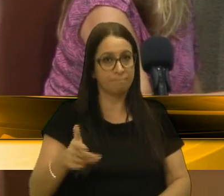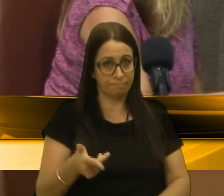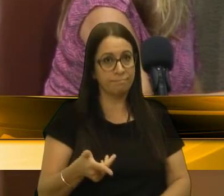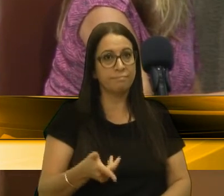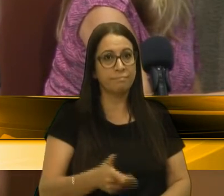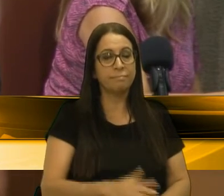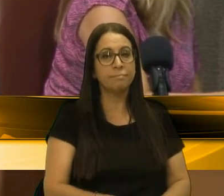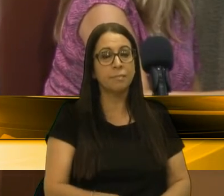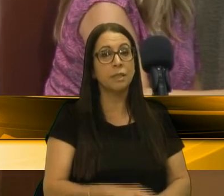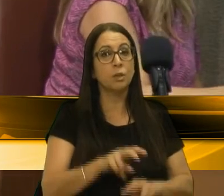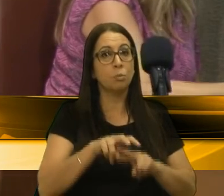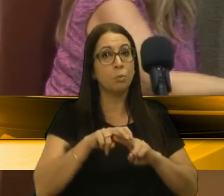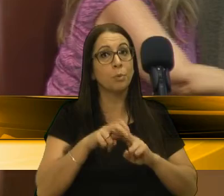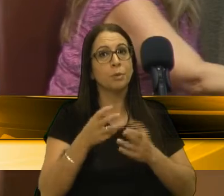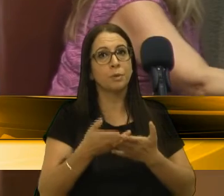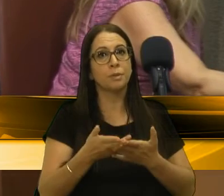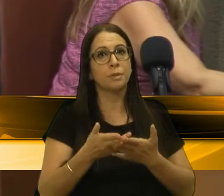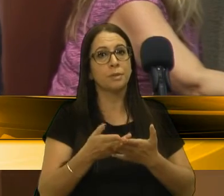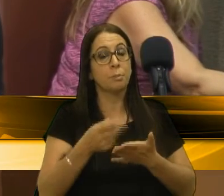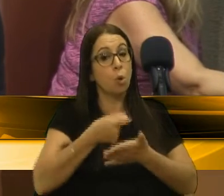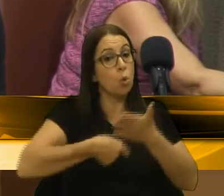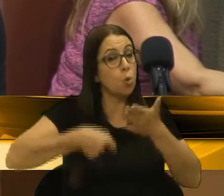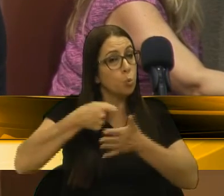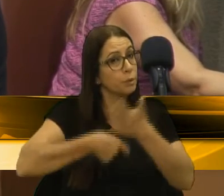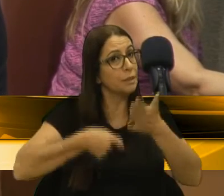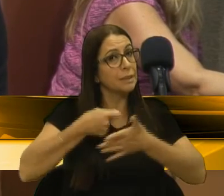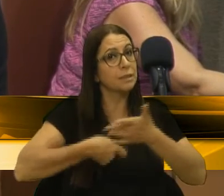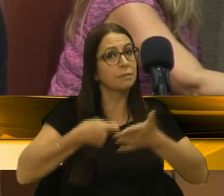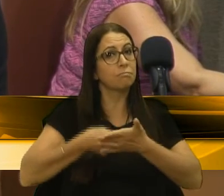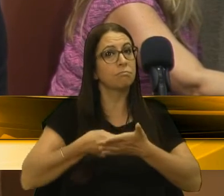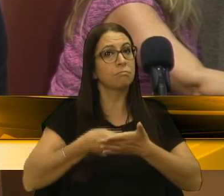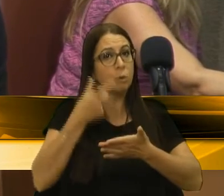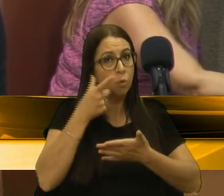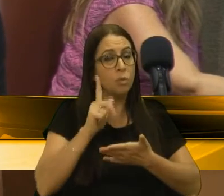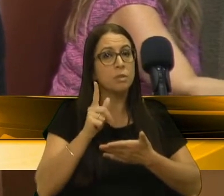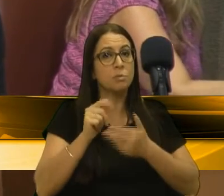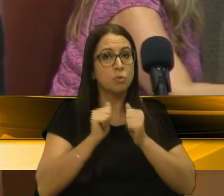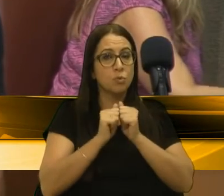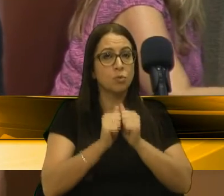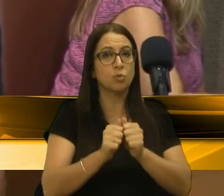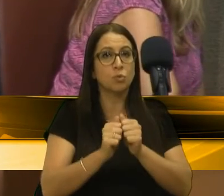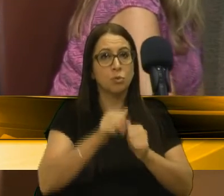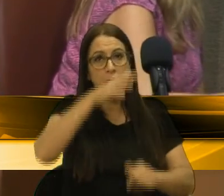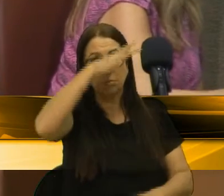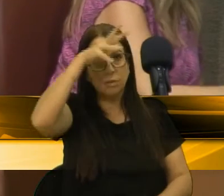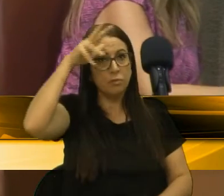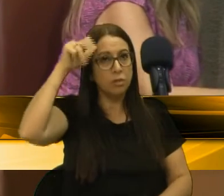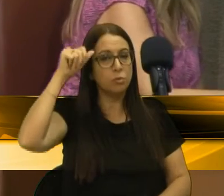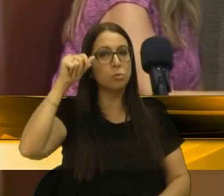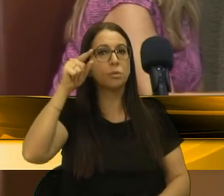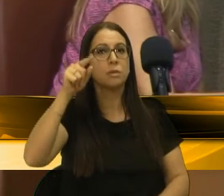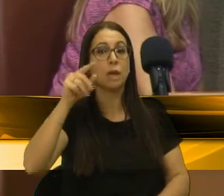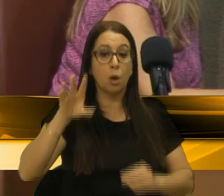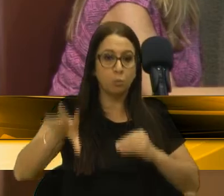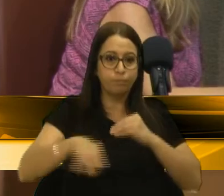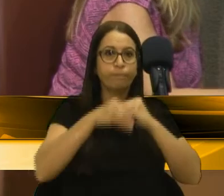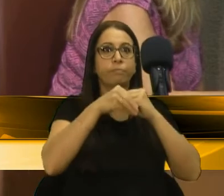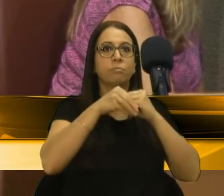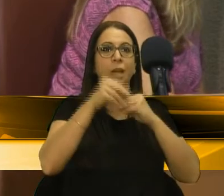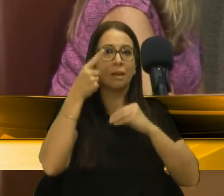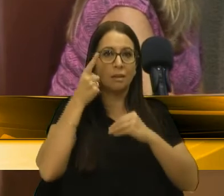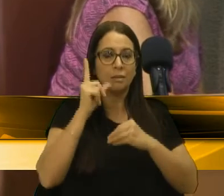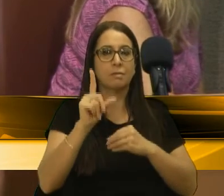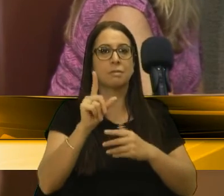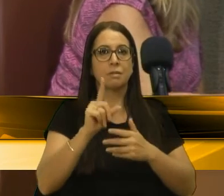infantis. E por isso estamos lutando aí para que nós possamos vir junto com o poder público, é somar e